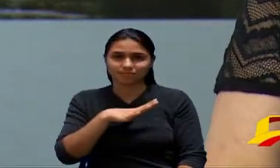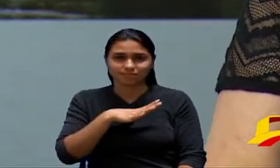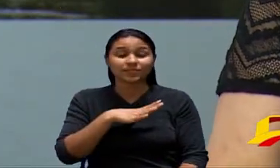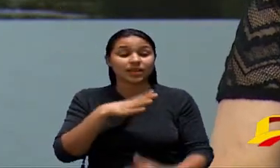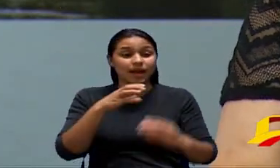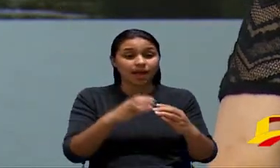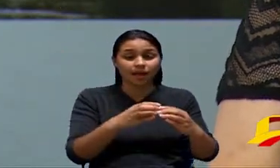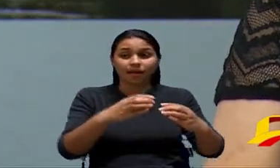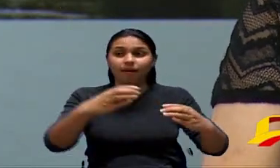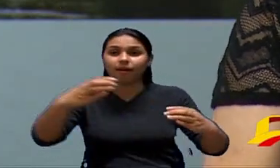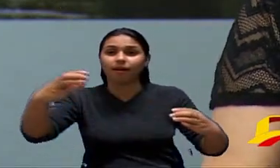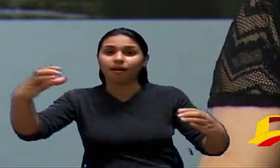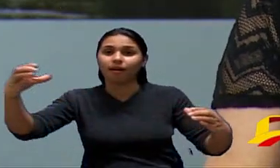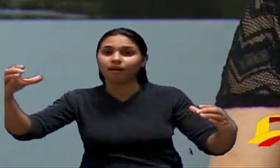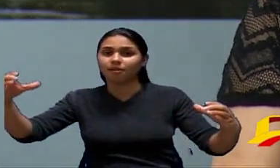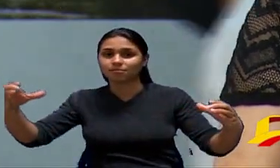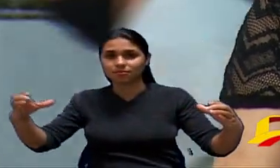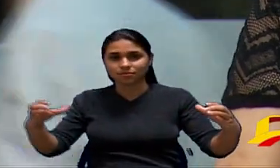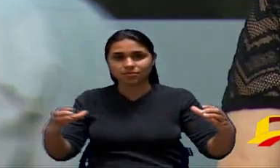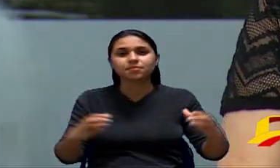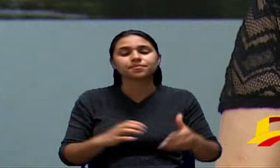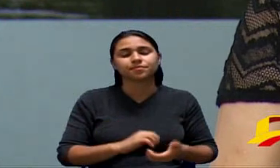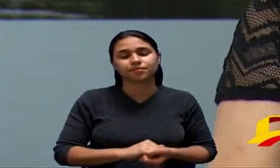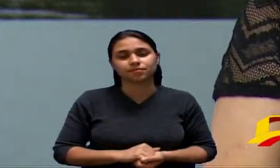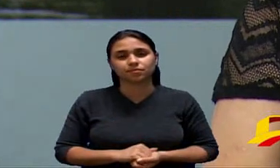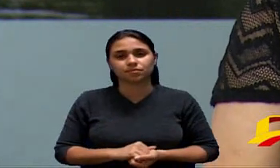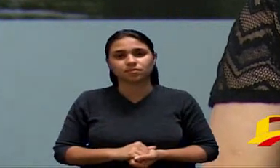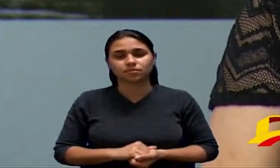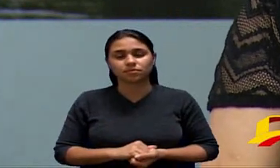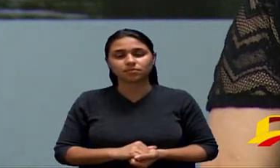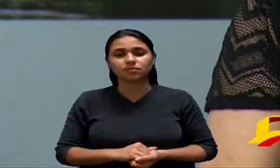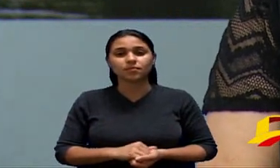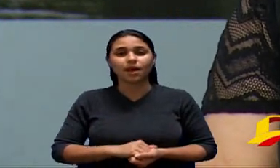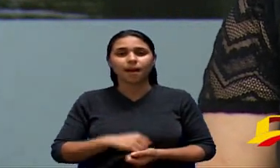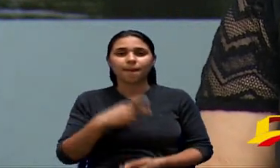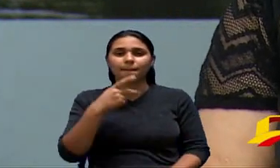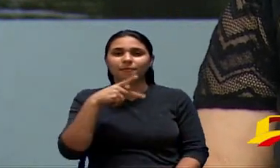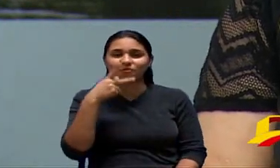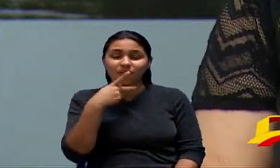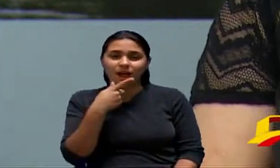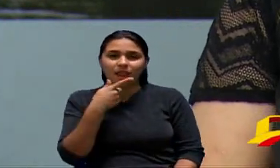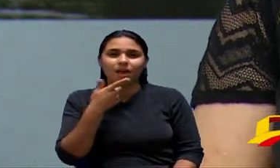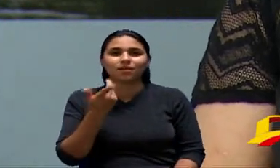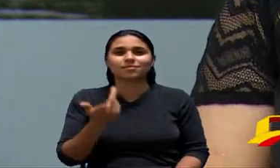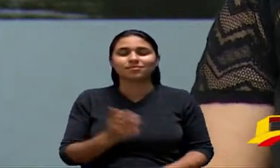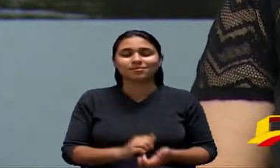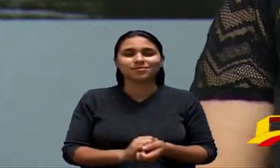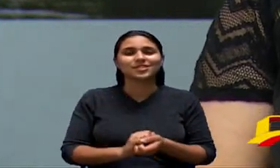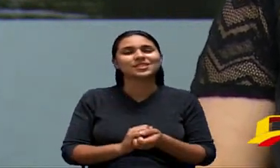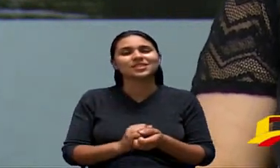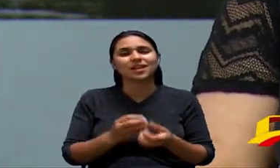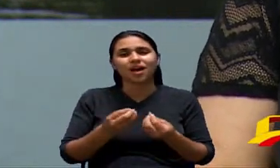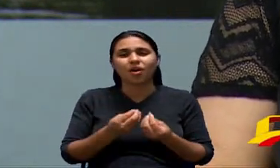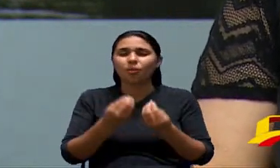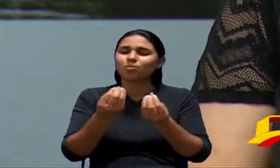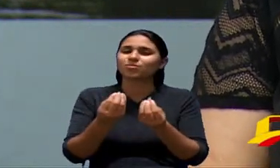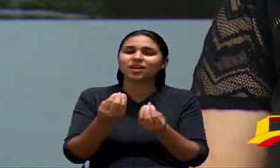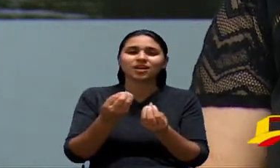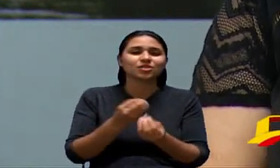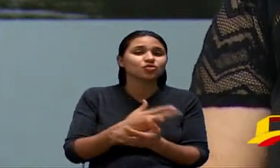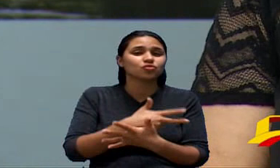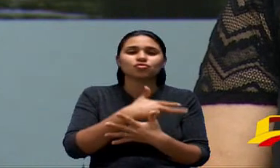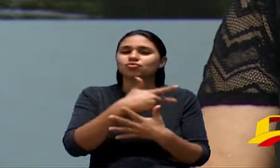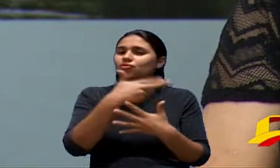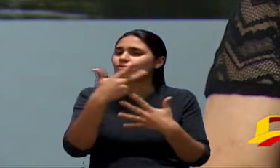bem extensa então eu dedico essas poucas palavras minhas a todos os frentistas